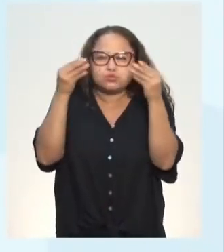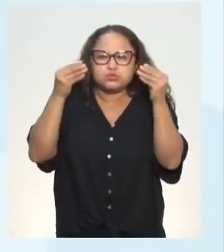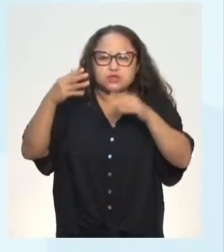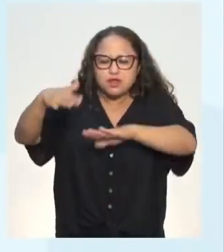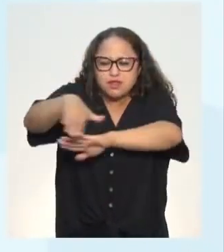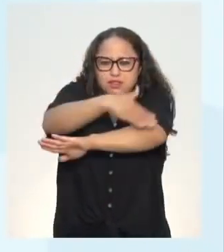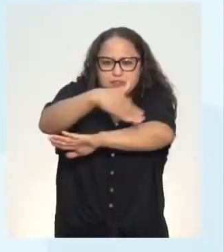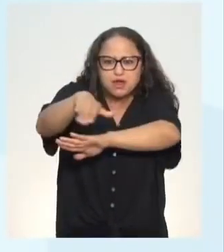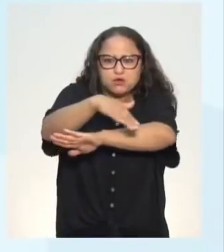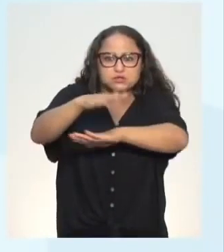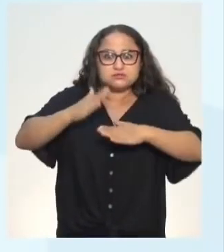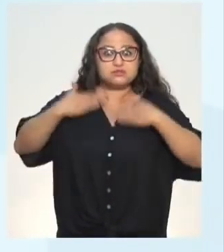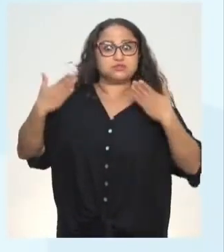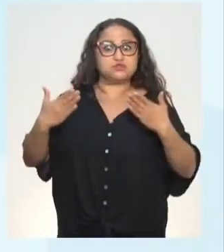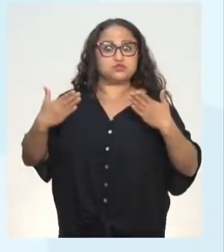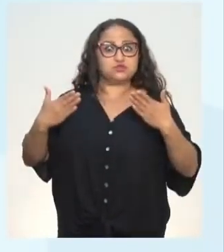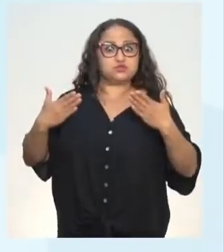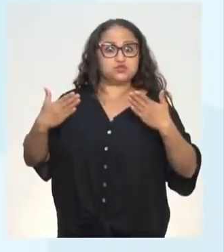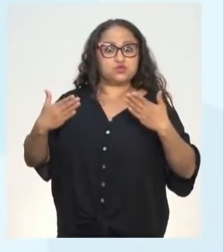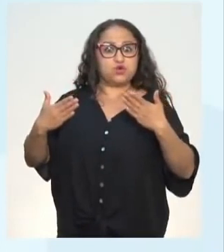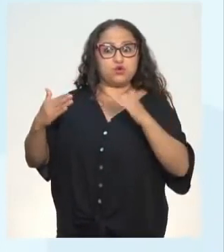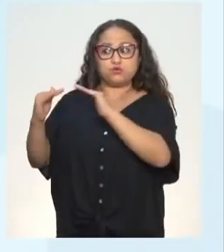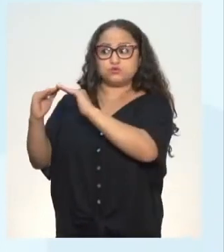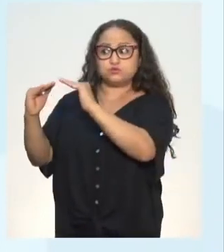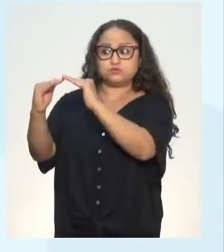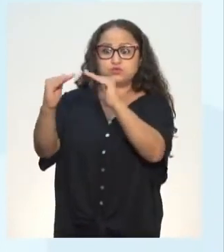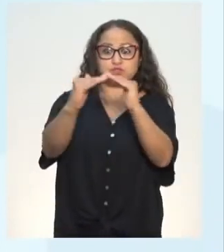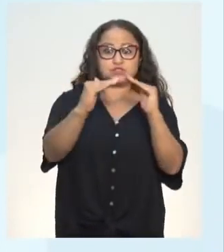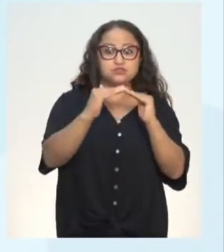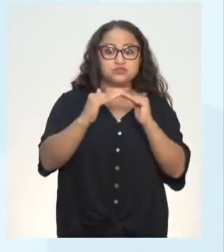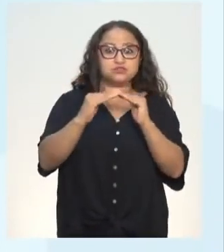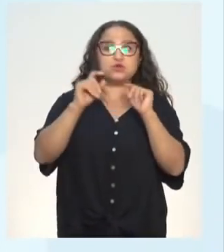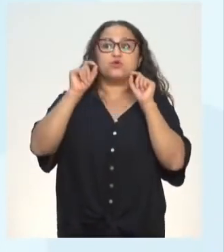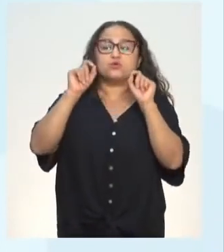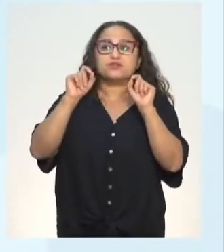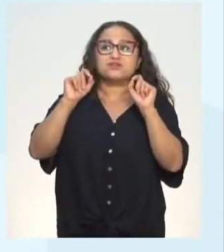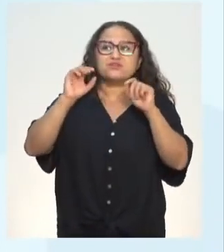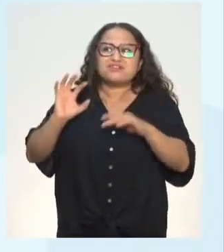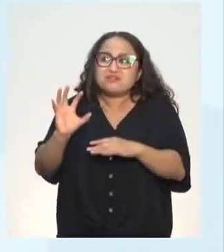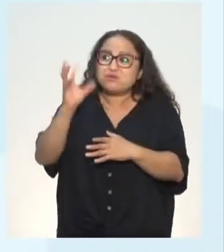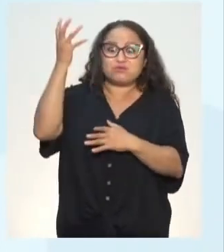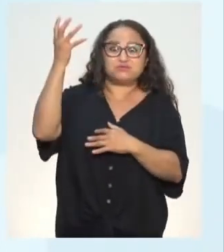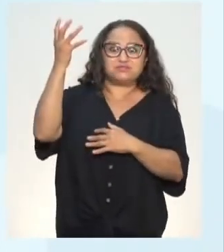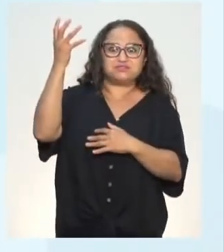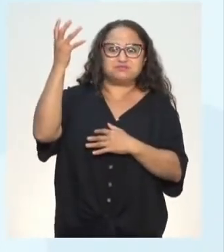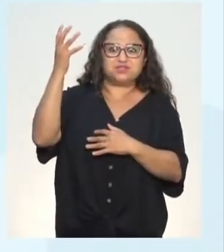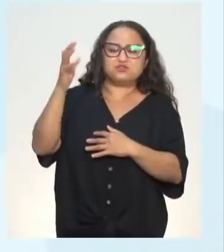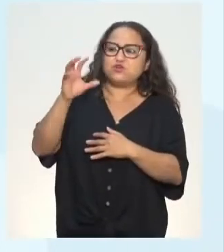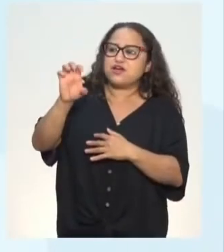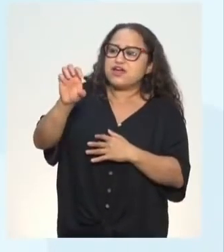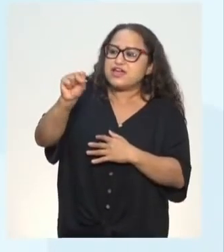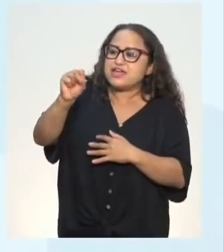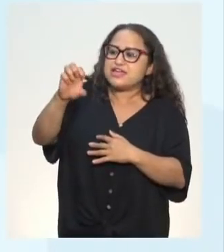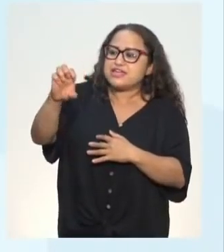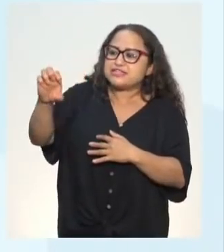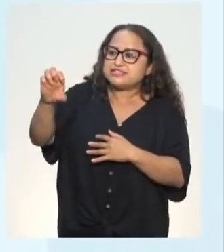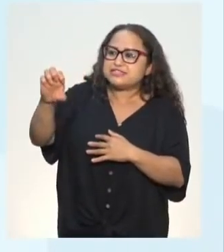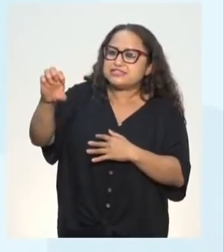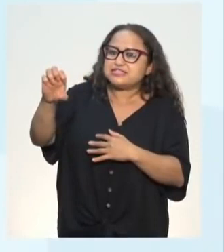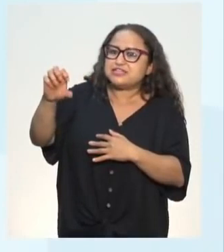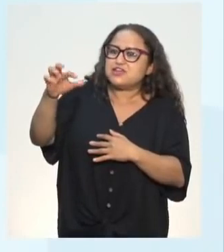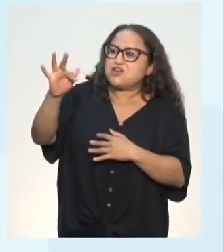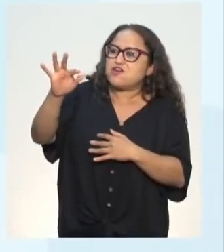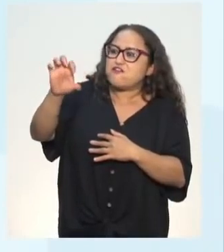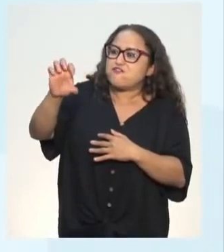Assustou os moradores. Esse fenômeno, você percebe que esse fenômeno está grifado aí. Por que será que eu